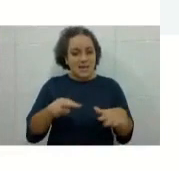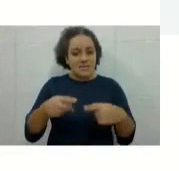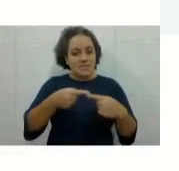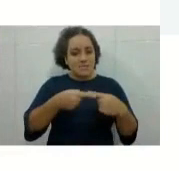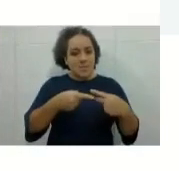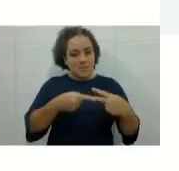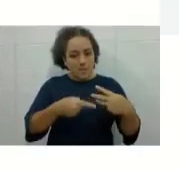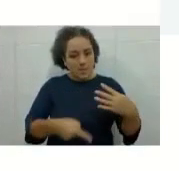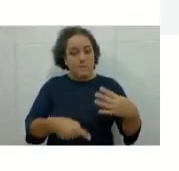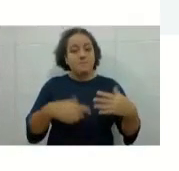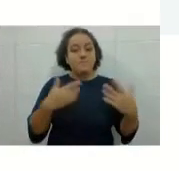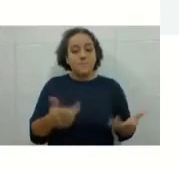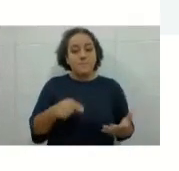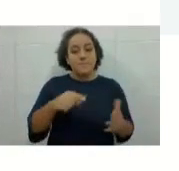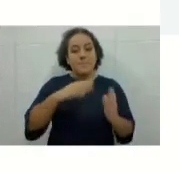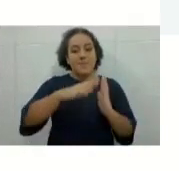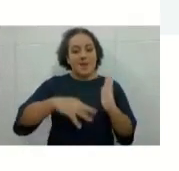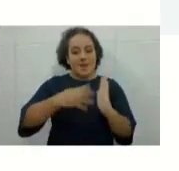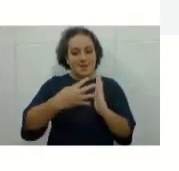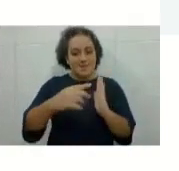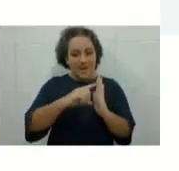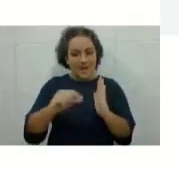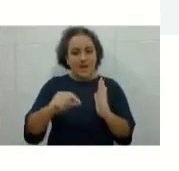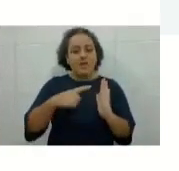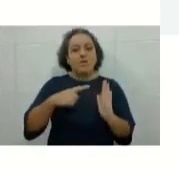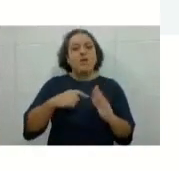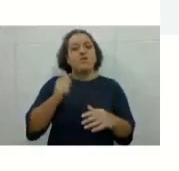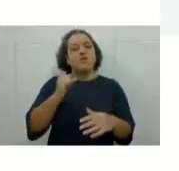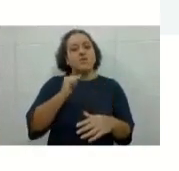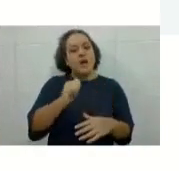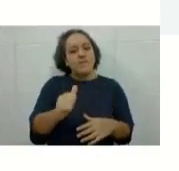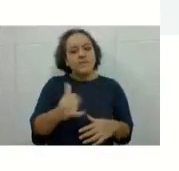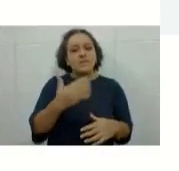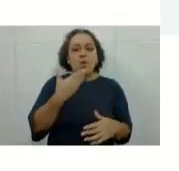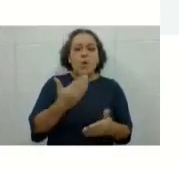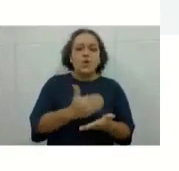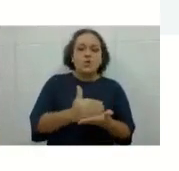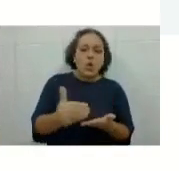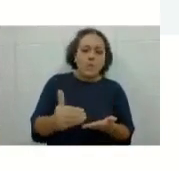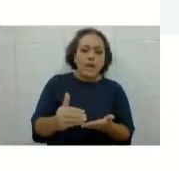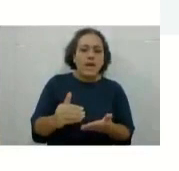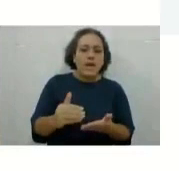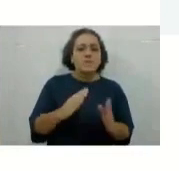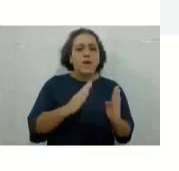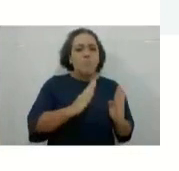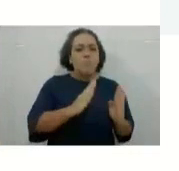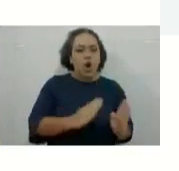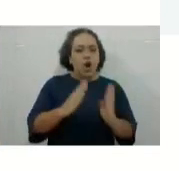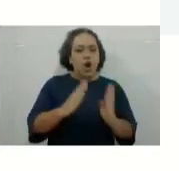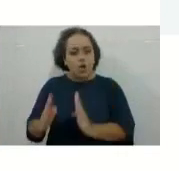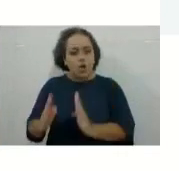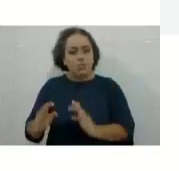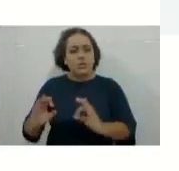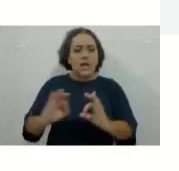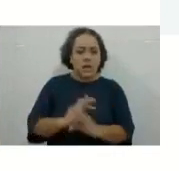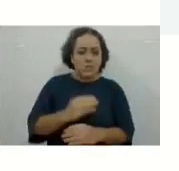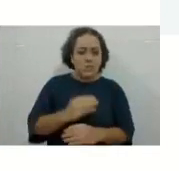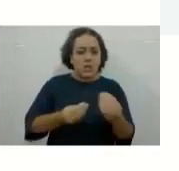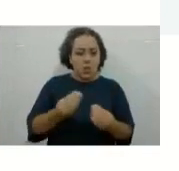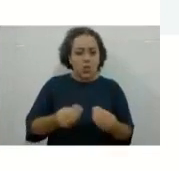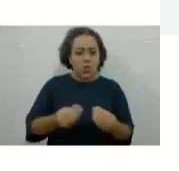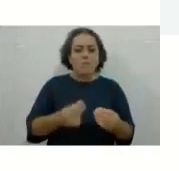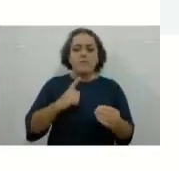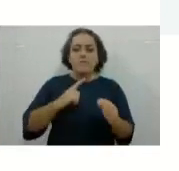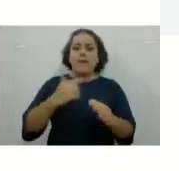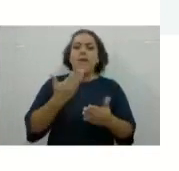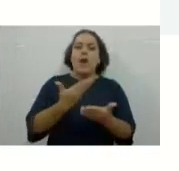acadêmico a gente fala quando inicia, quando termina cada bloco e no cronograma de aula, vocês também têm lá as aulas que se referem ao